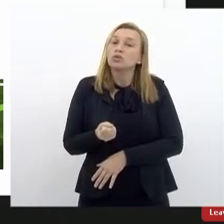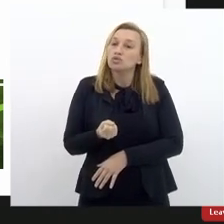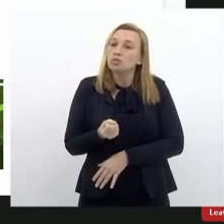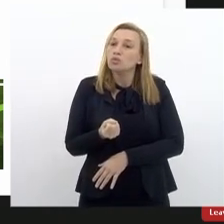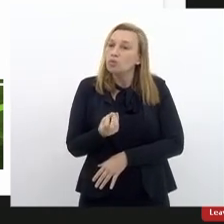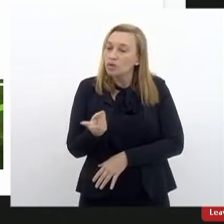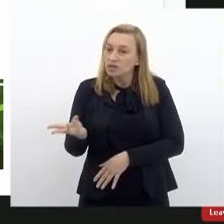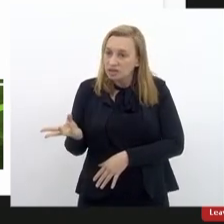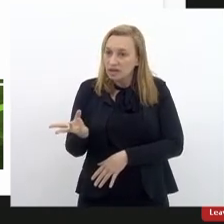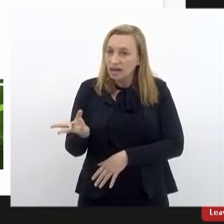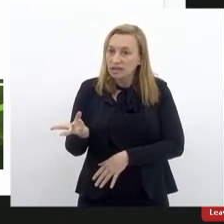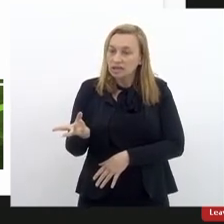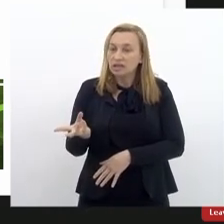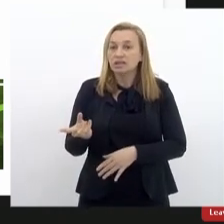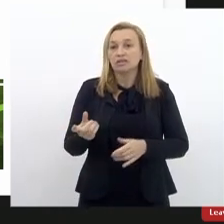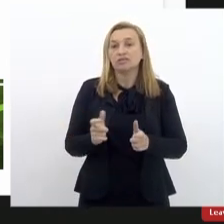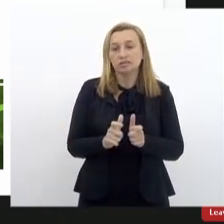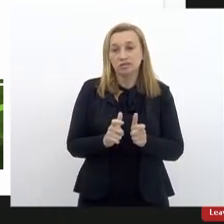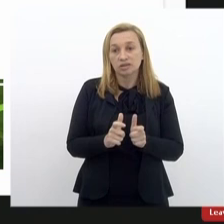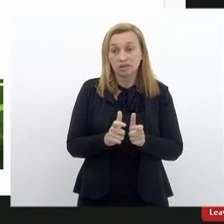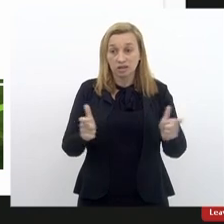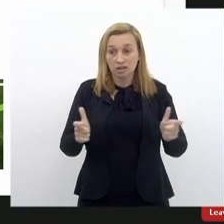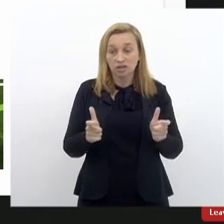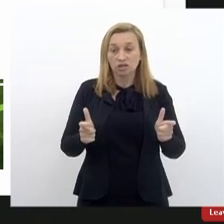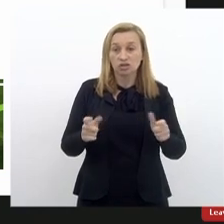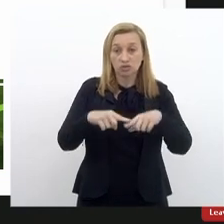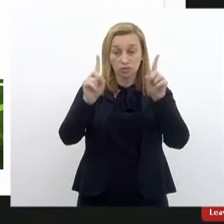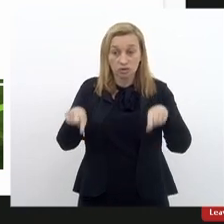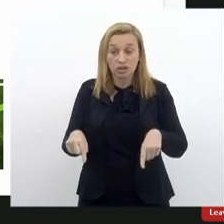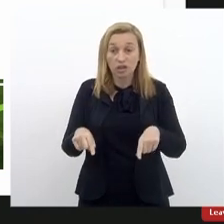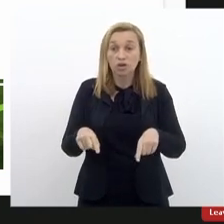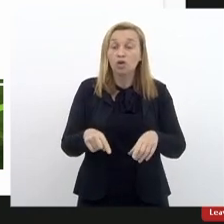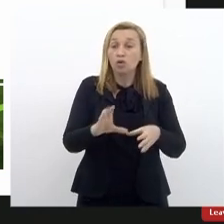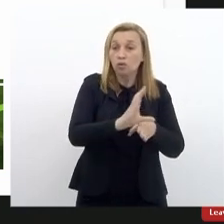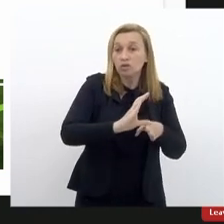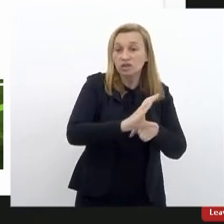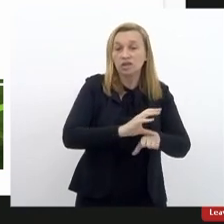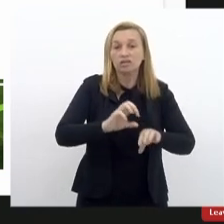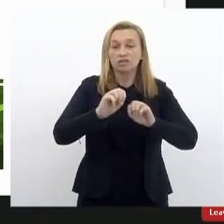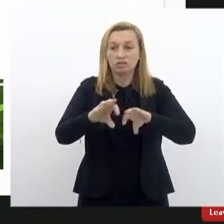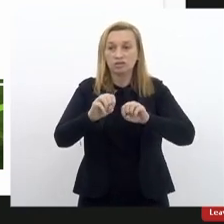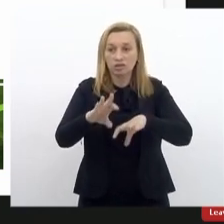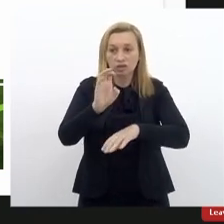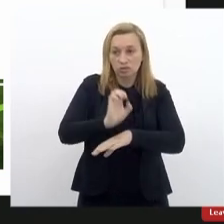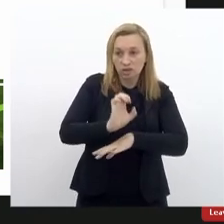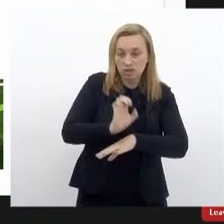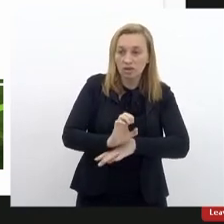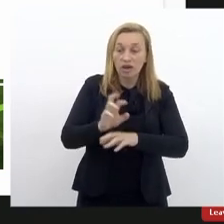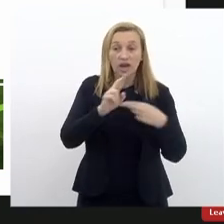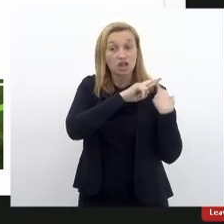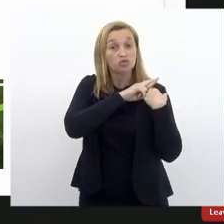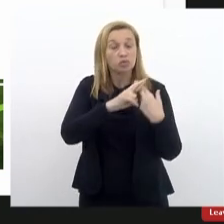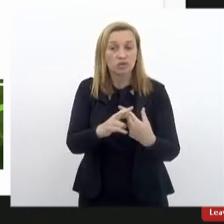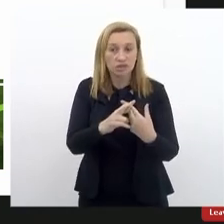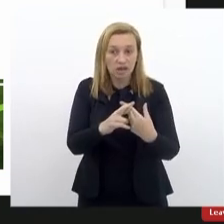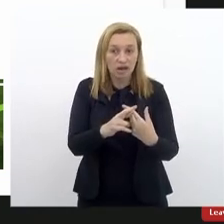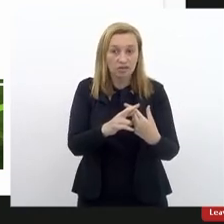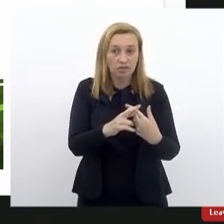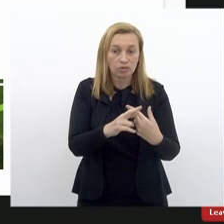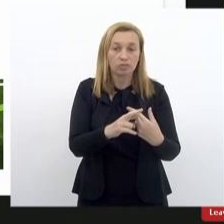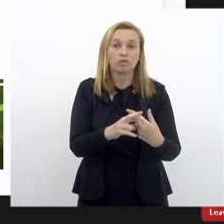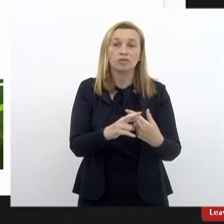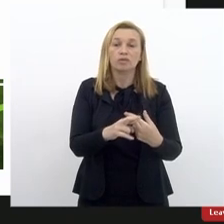como pode ser vista, de funcionários. O Conselho Estadual de Educação, ele é o órgão responsável no Estado pela questão normativa,